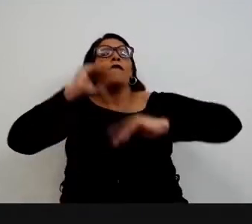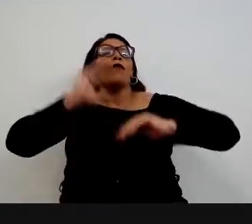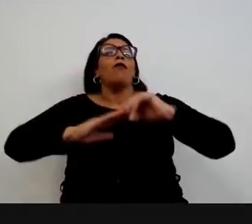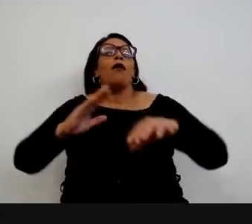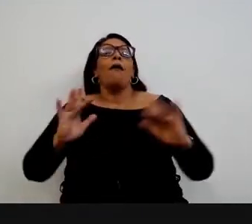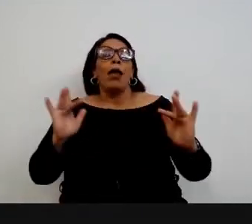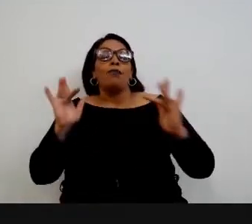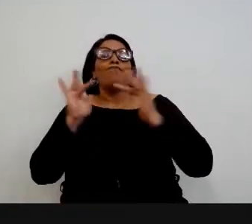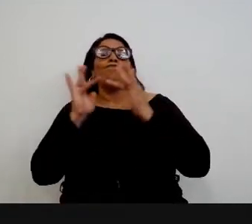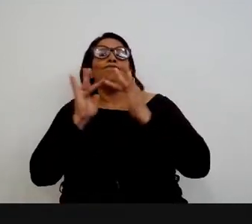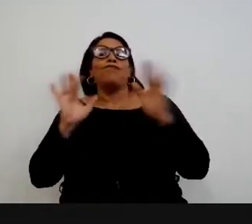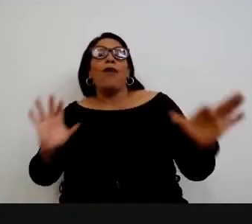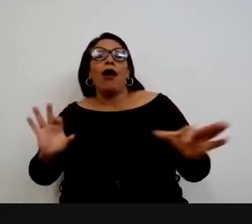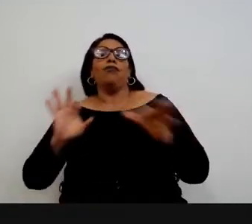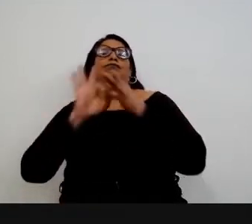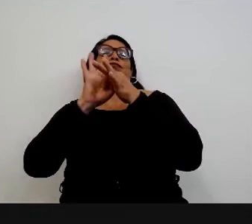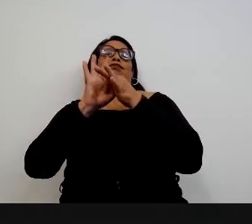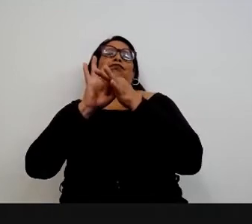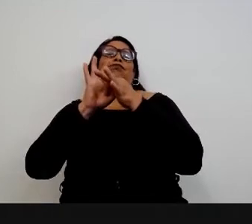vez mais se aproximando.